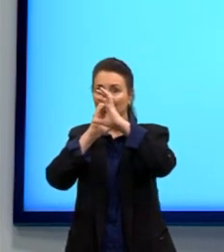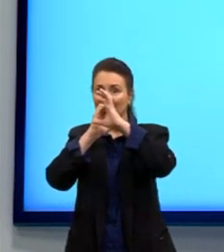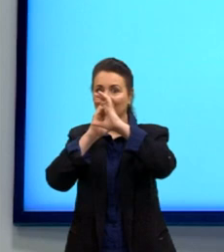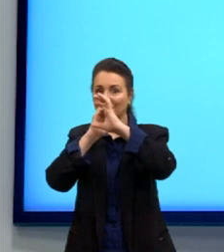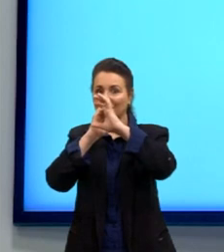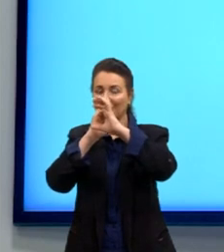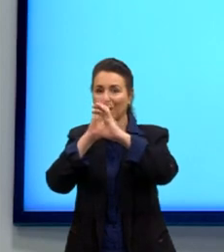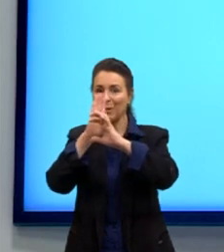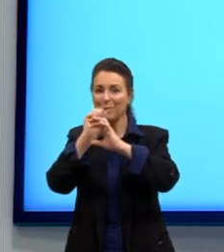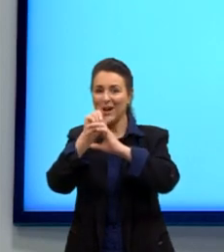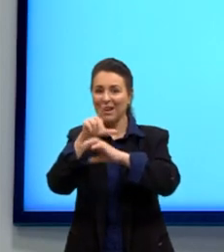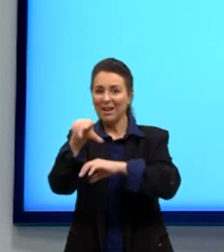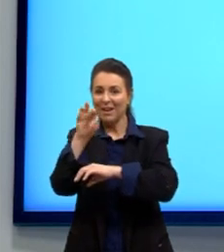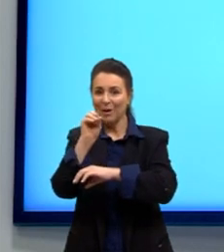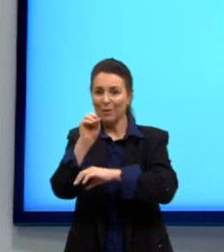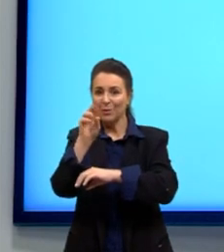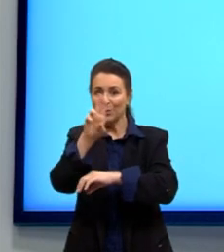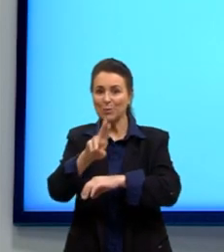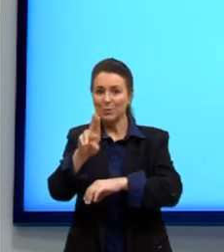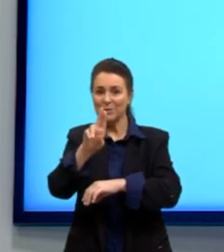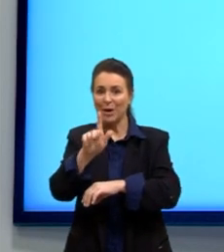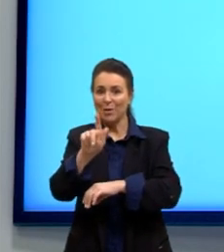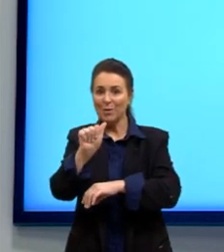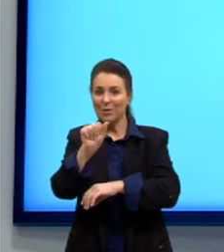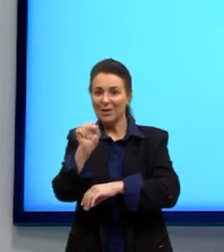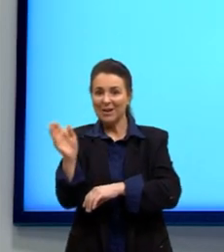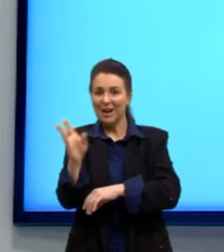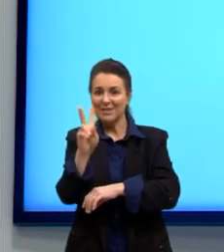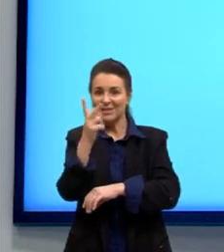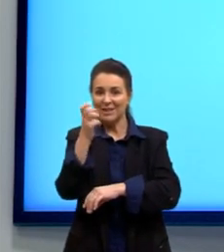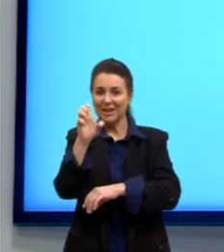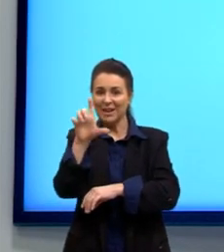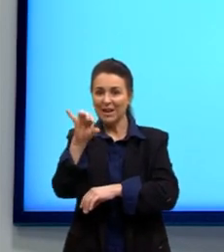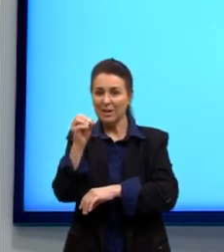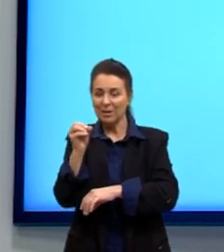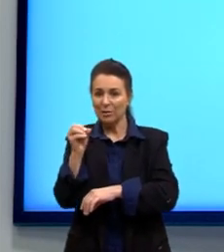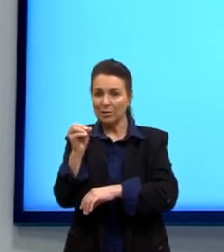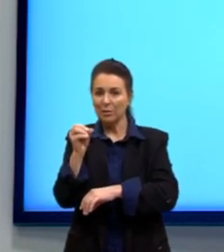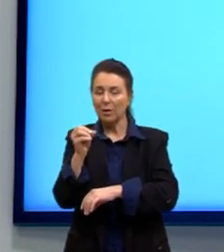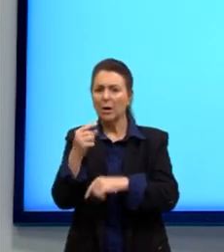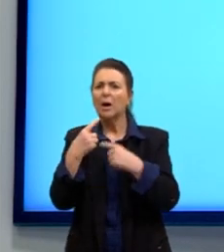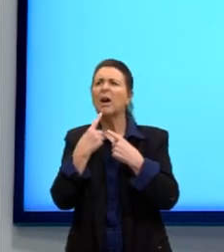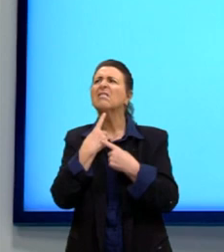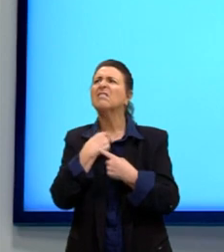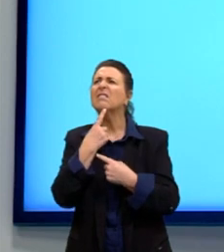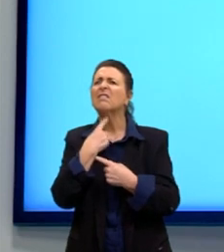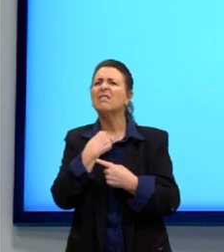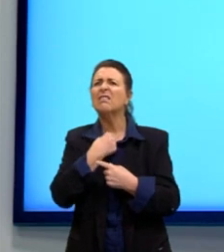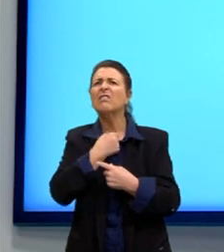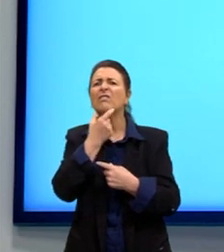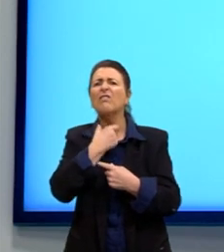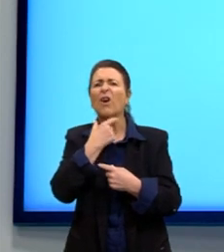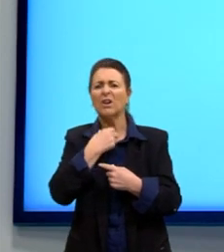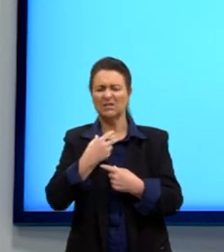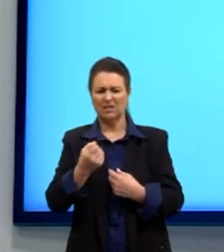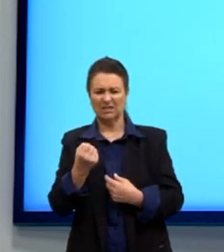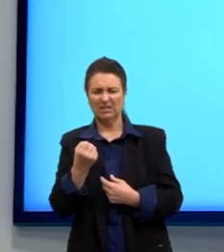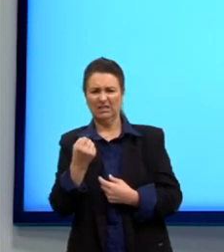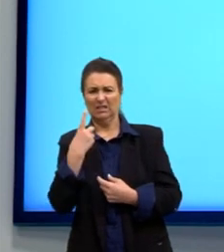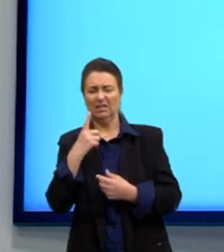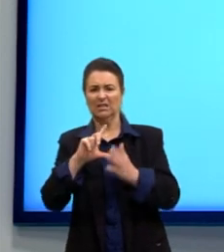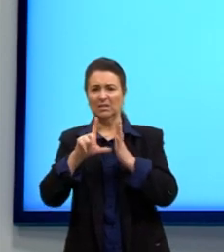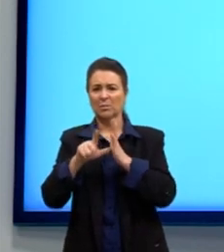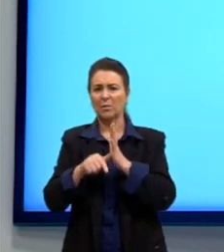O que que acontece quando a pessoa aspira um pouquinho de gás hélio e fala? A voz fica um pouco engraçada, Parece que fica mais fina.